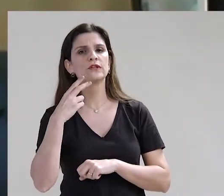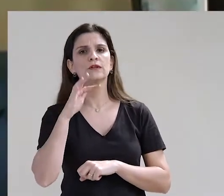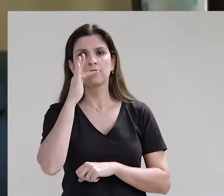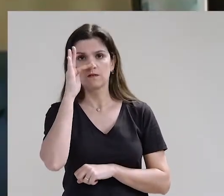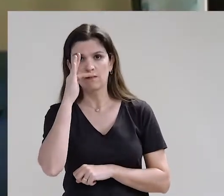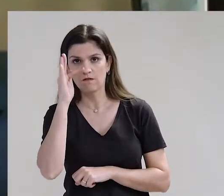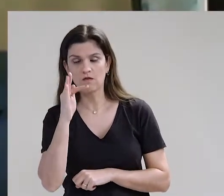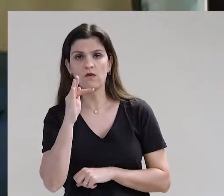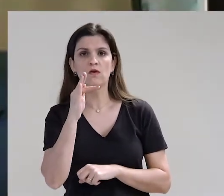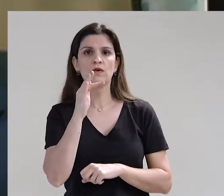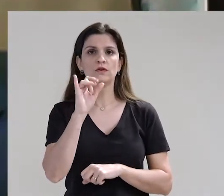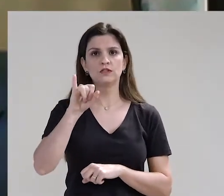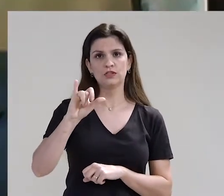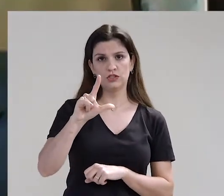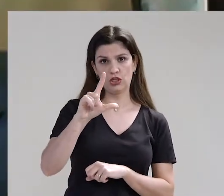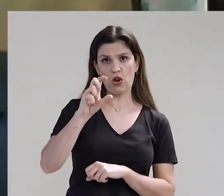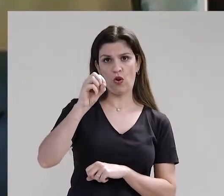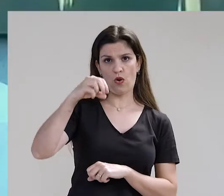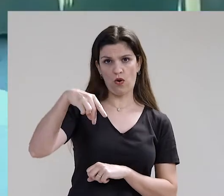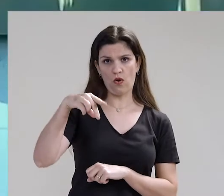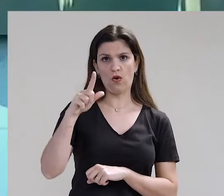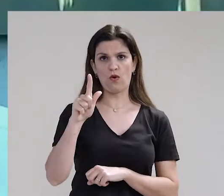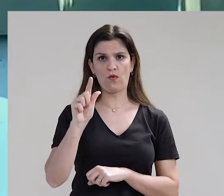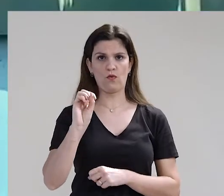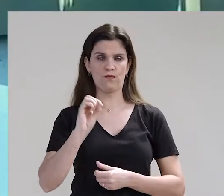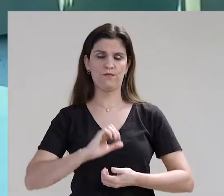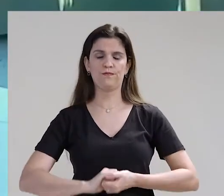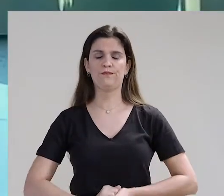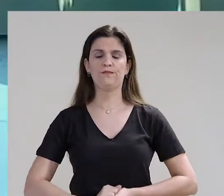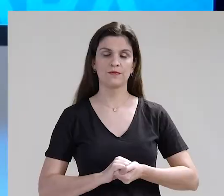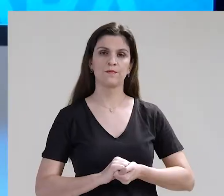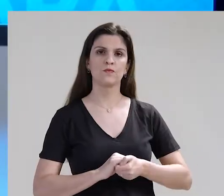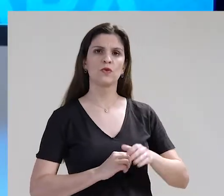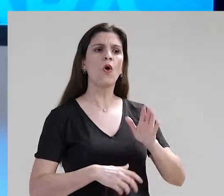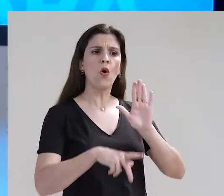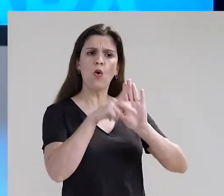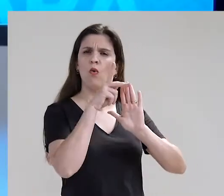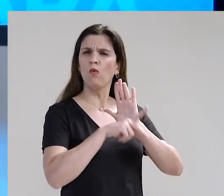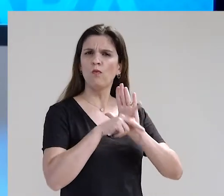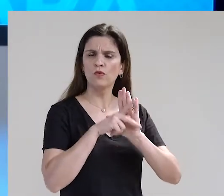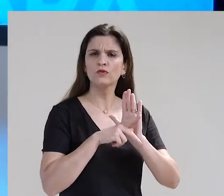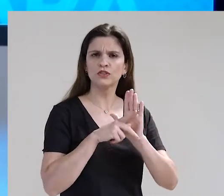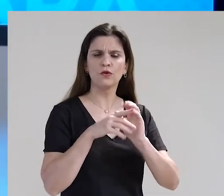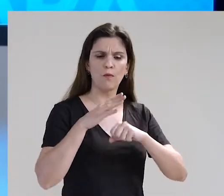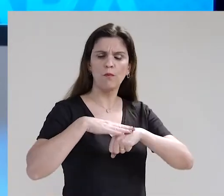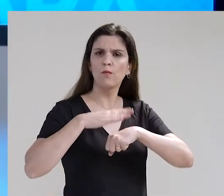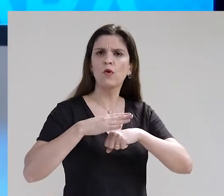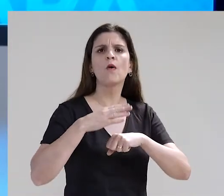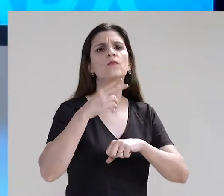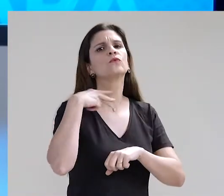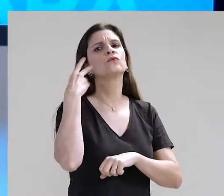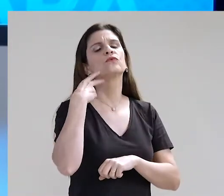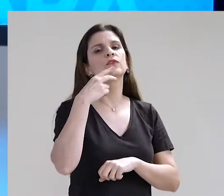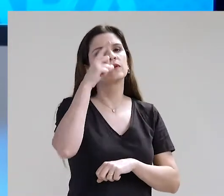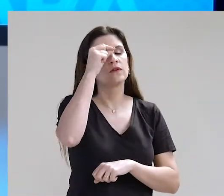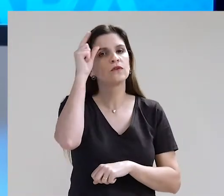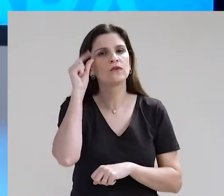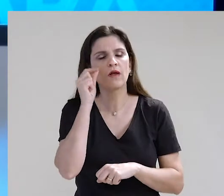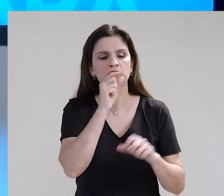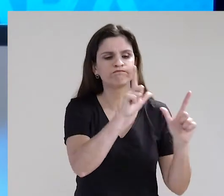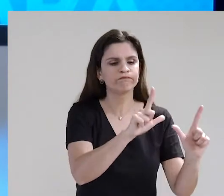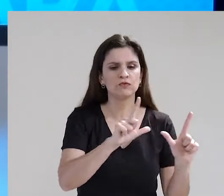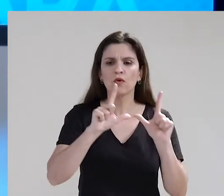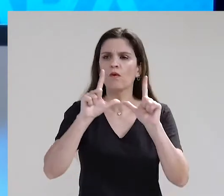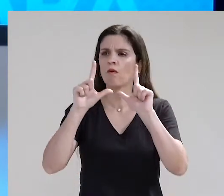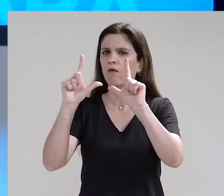proposta é dos vereadores Pastor Jeremias Flores e Júnior Longo. O projeto de autoria do vereador Otávio Trades, que